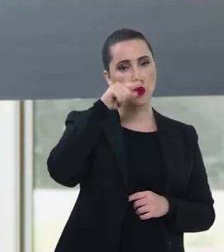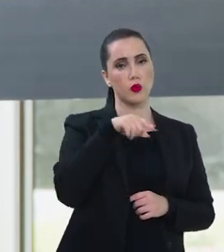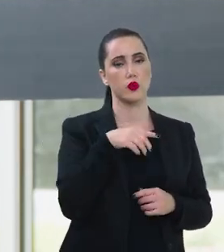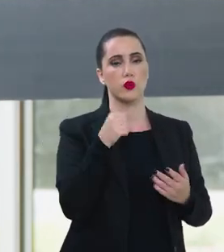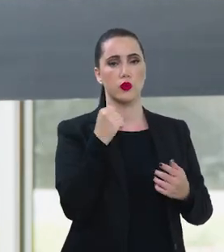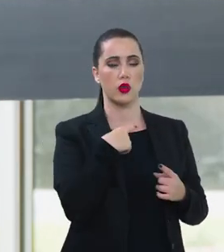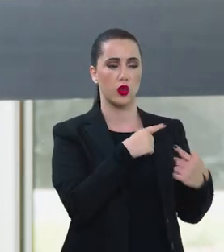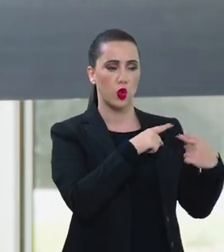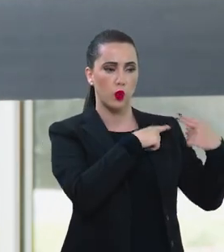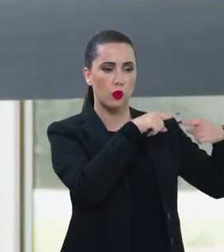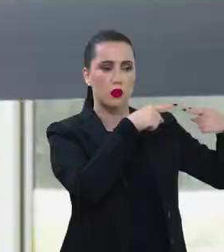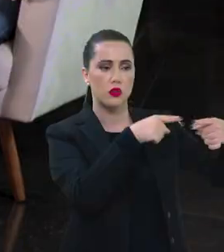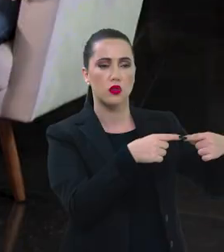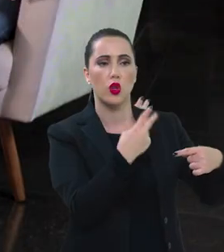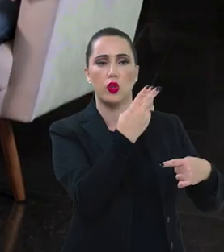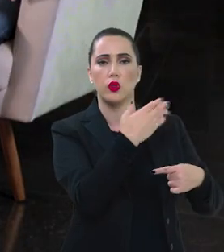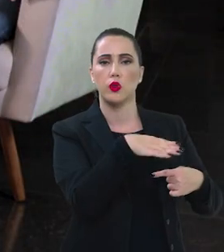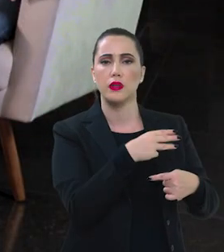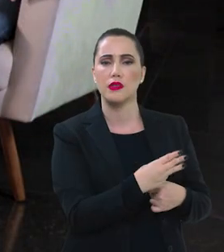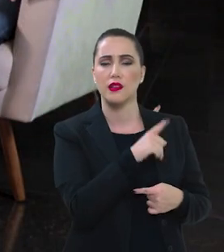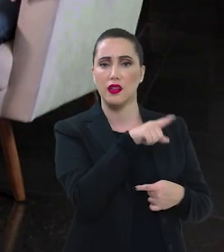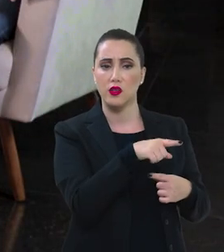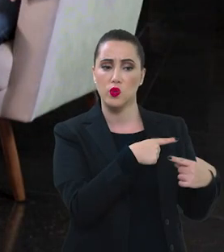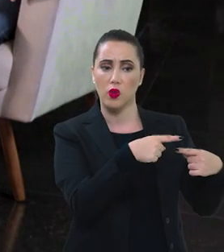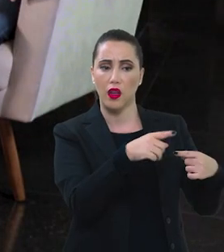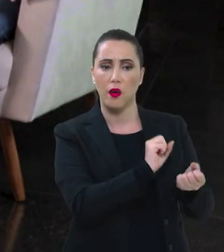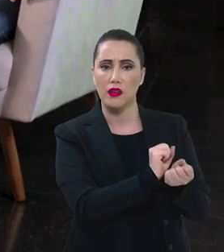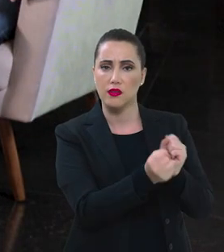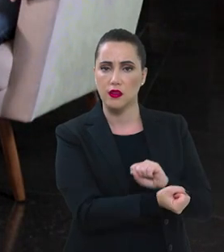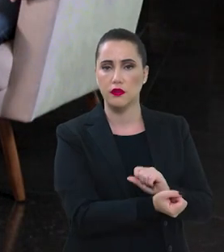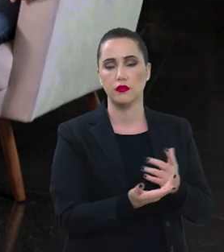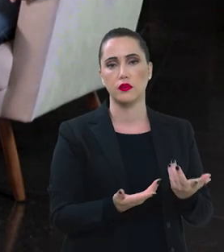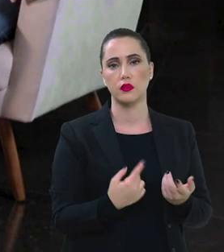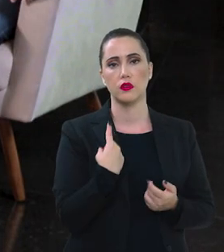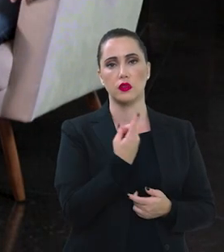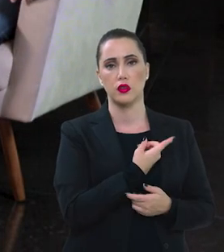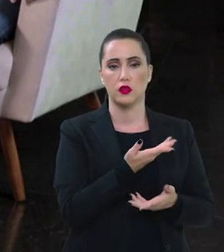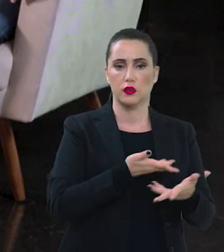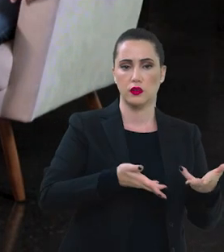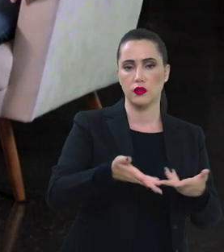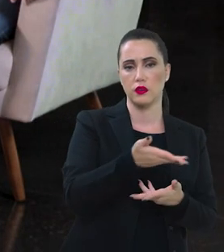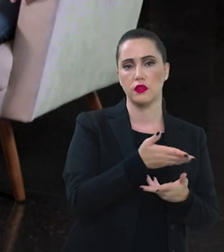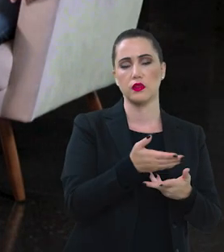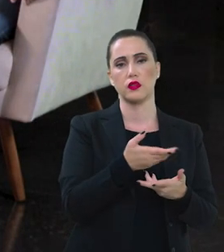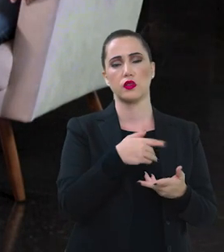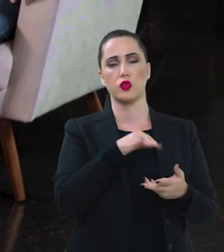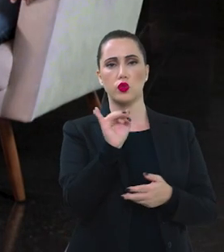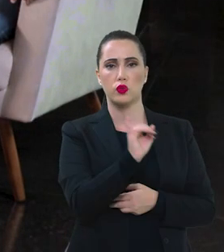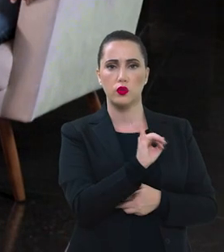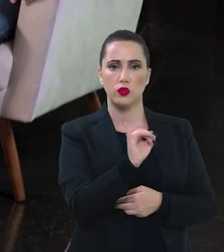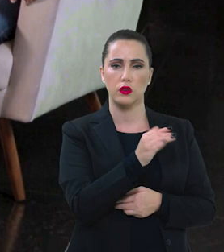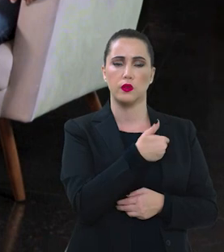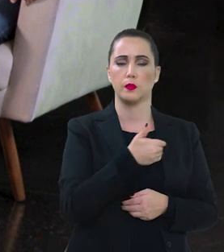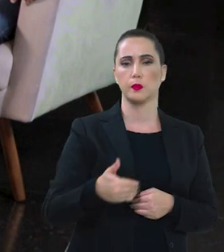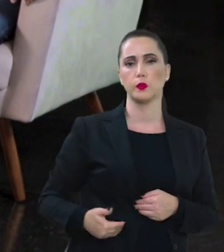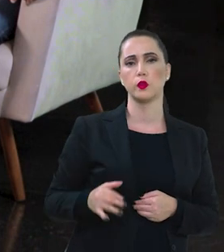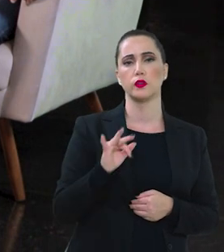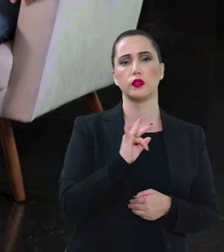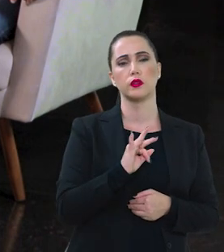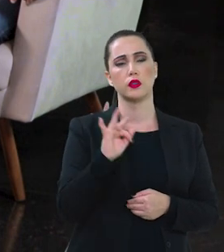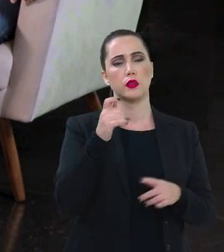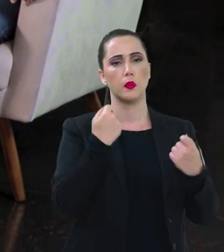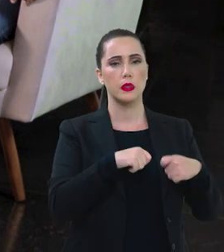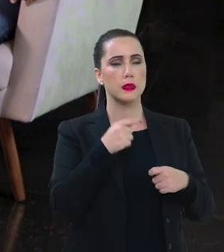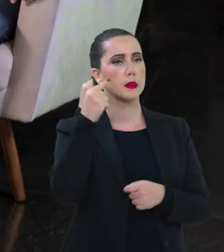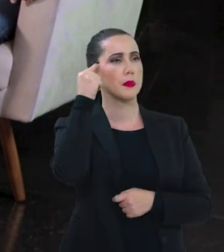Brasil. O racismo, ele é estrutural, ele se reflete nas relações sociais e institucionais e o governo federal, as instituições, elas precisam